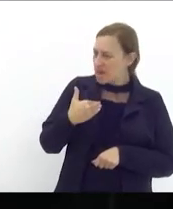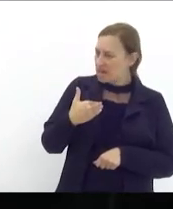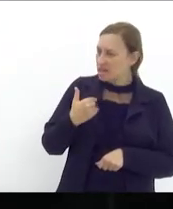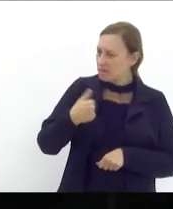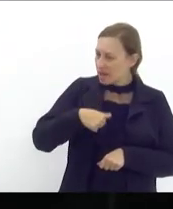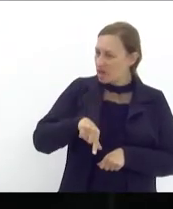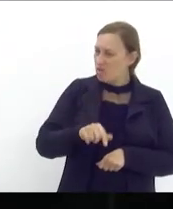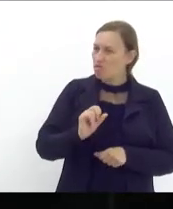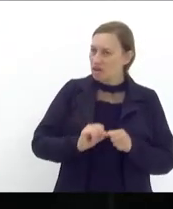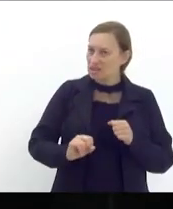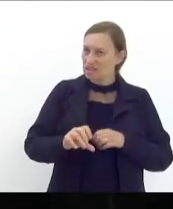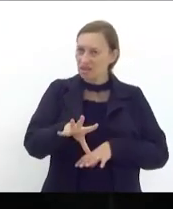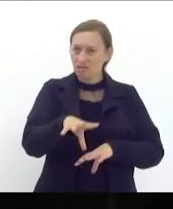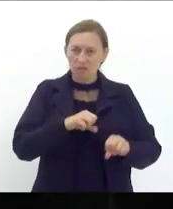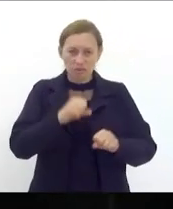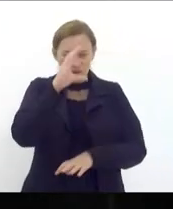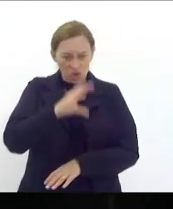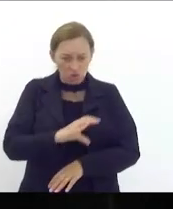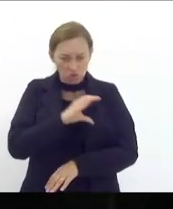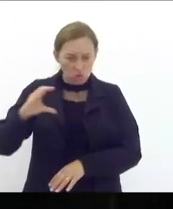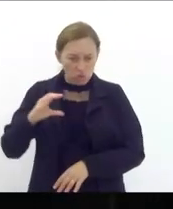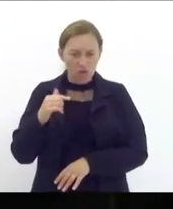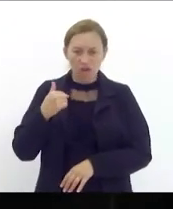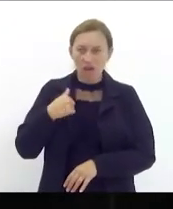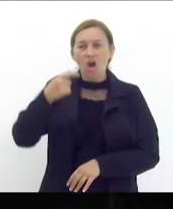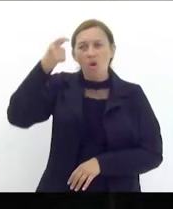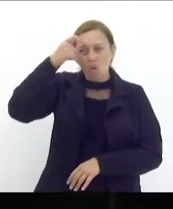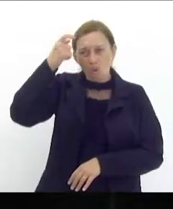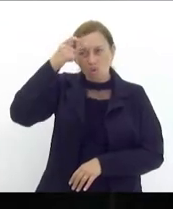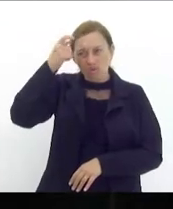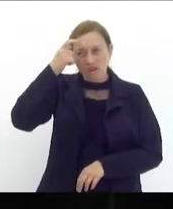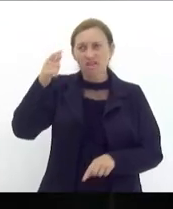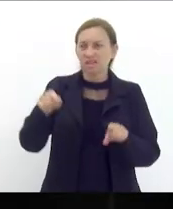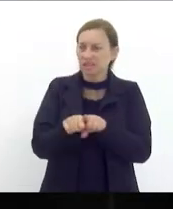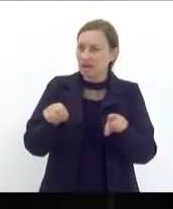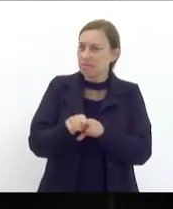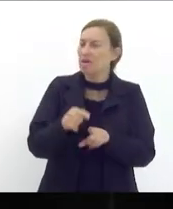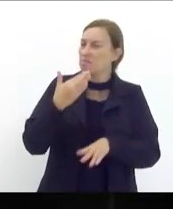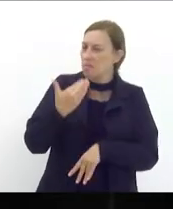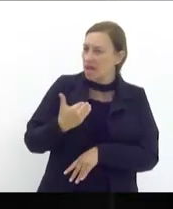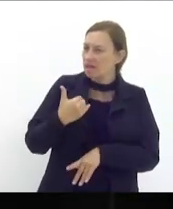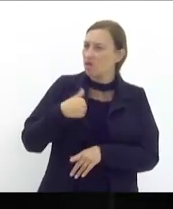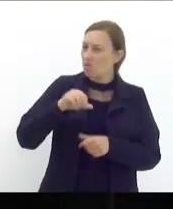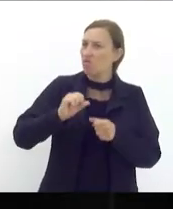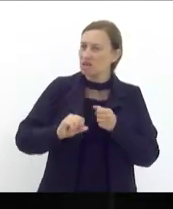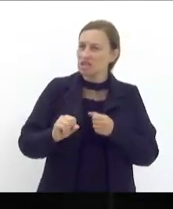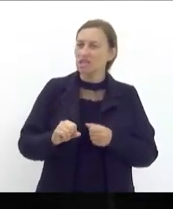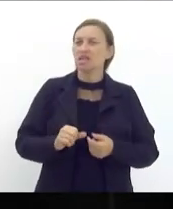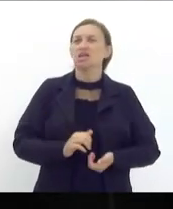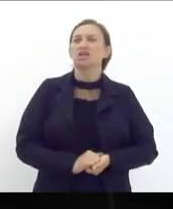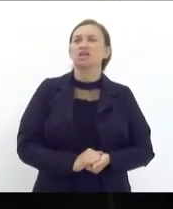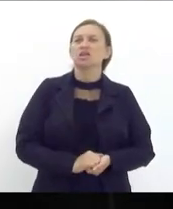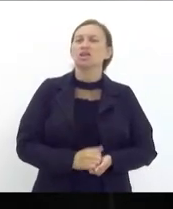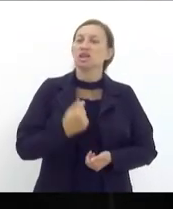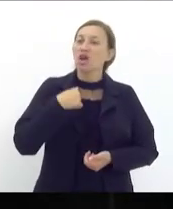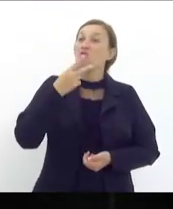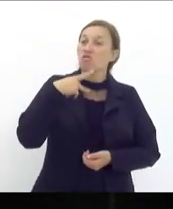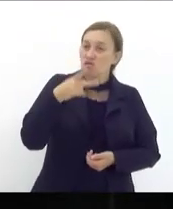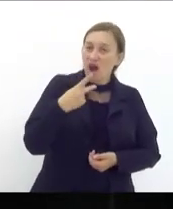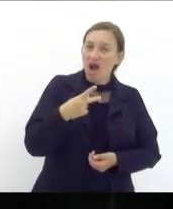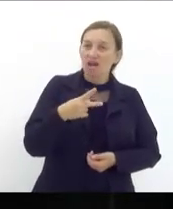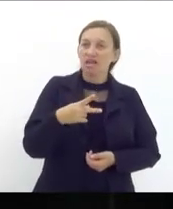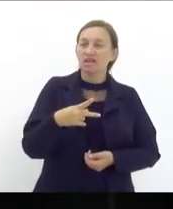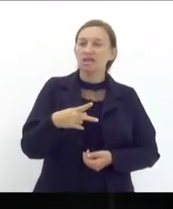católica exige que eu faça isso a minha consciência me exige que eu faça isso que eu me manifeste